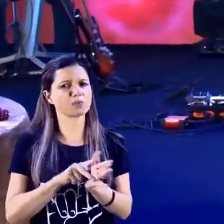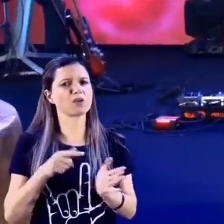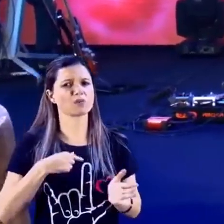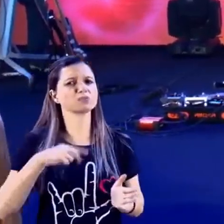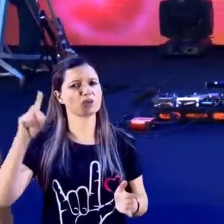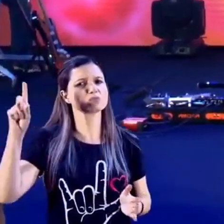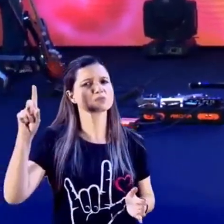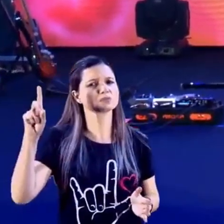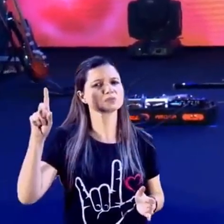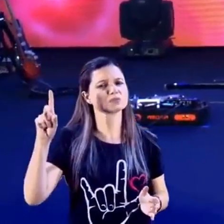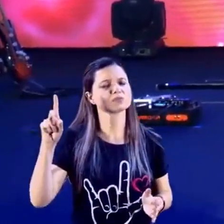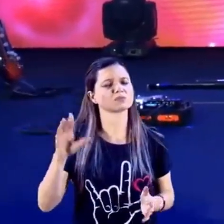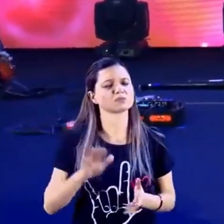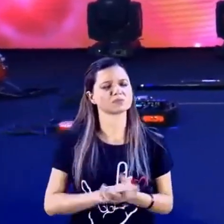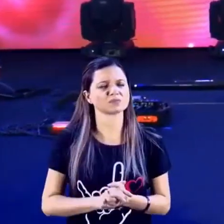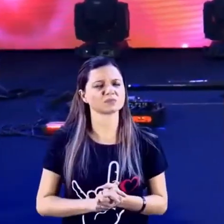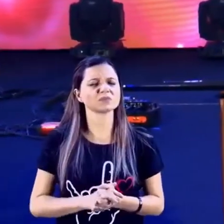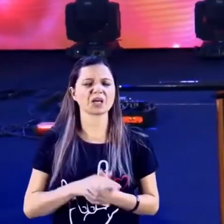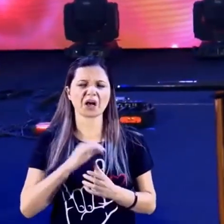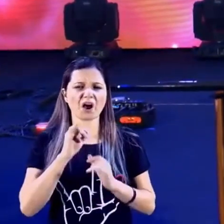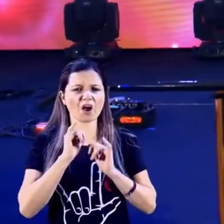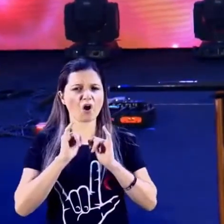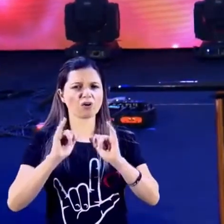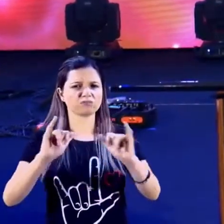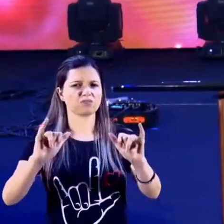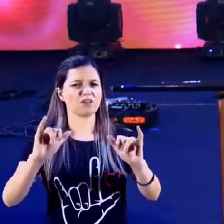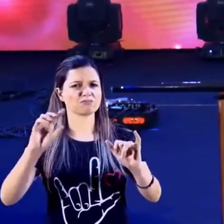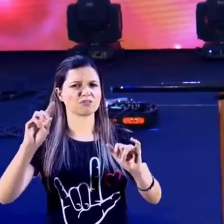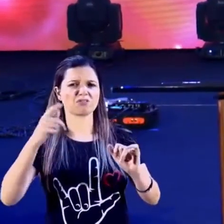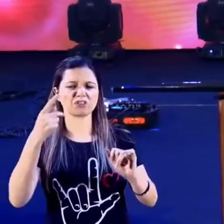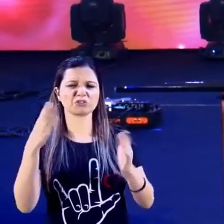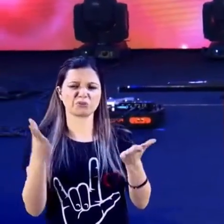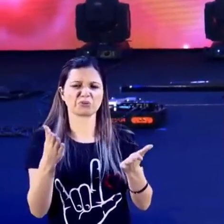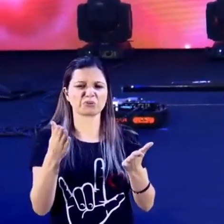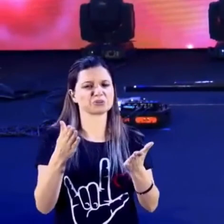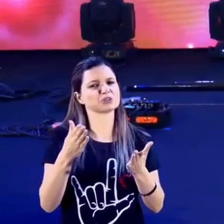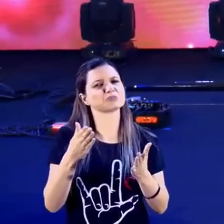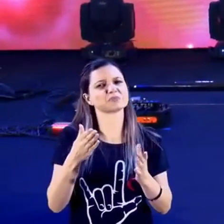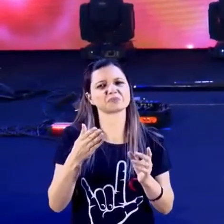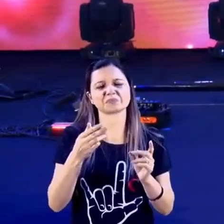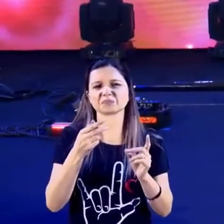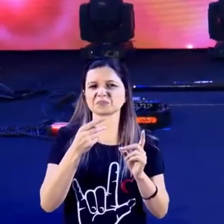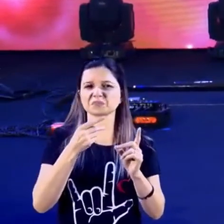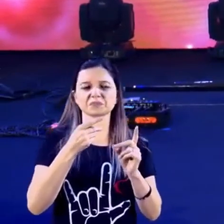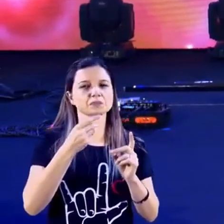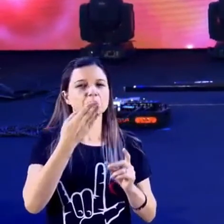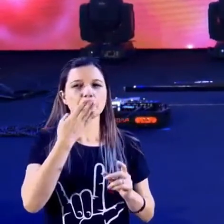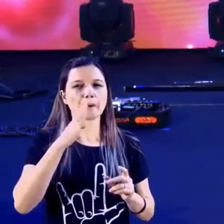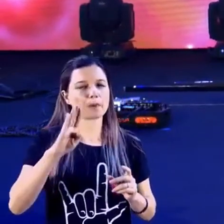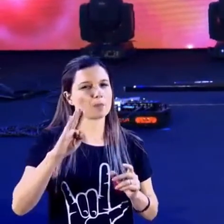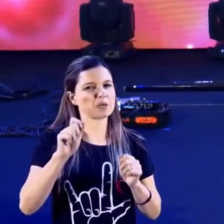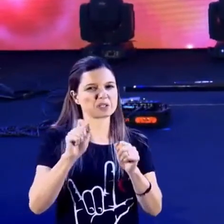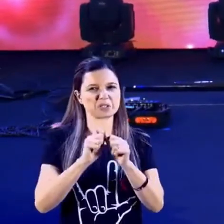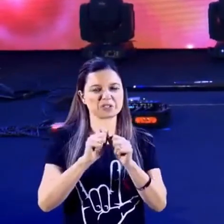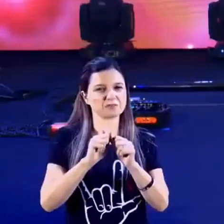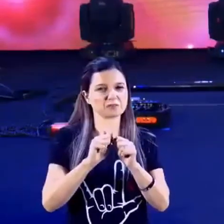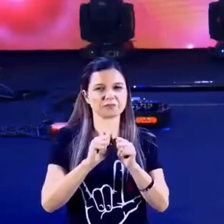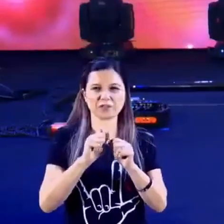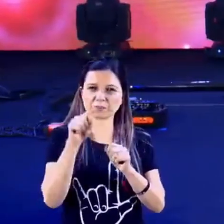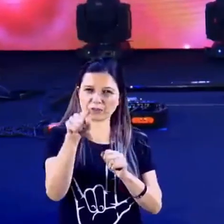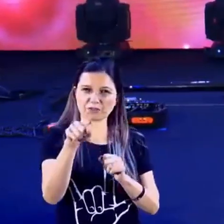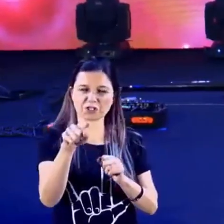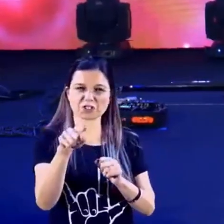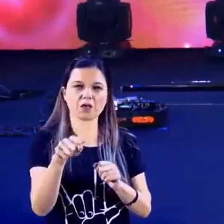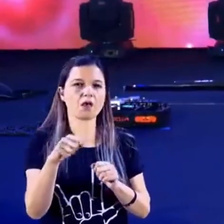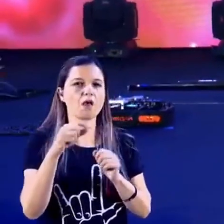Eu estou dizendo para você que as minhas promessas, a minha palavra não volta vazia. Deuteronômio 1, 10 de 11, diz assim. O